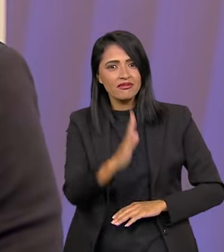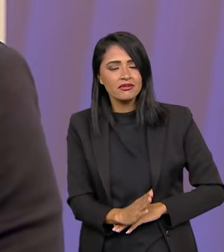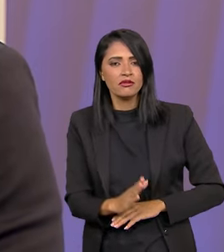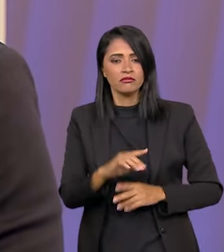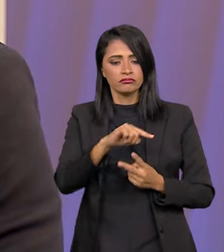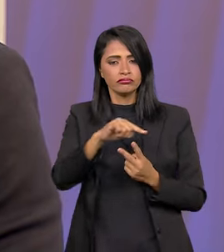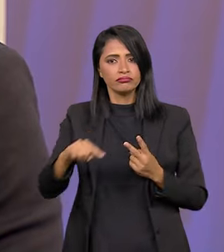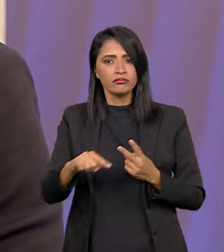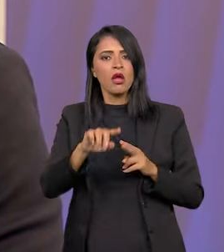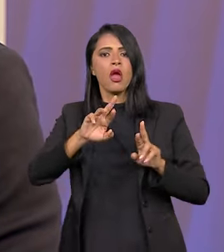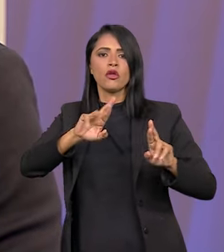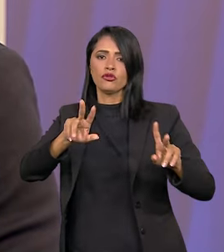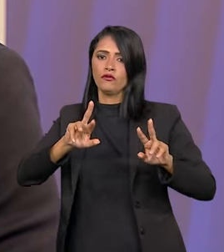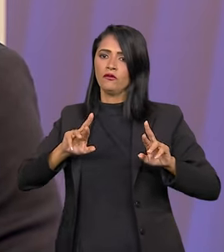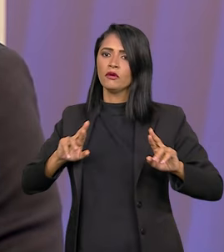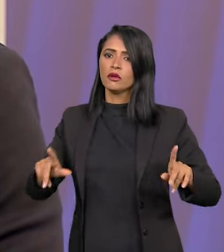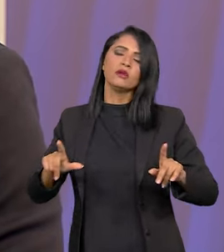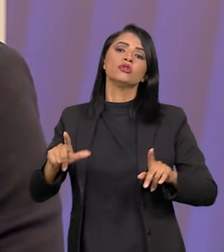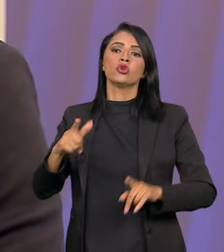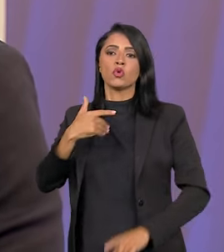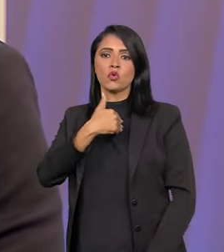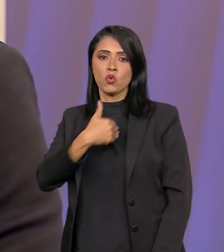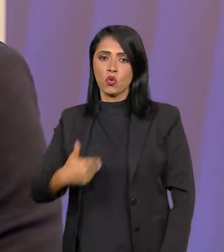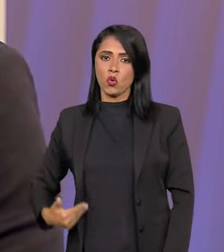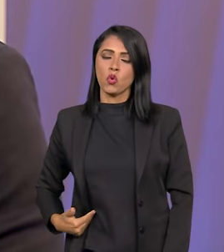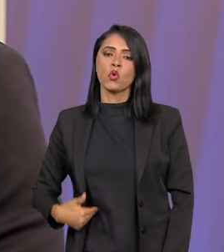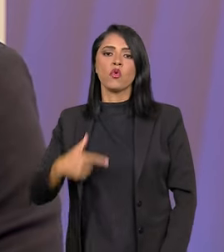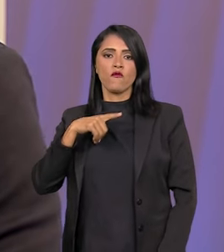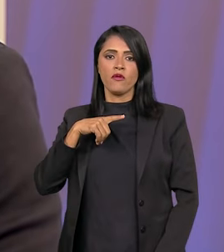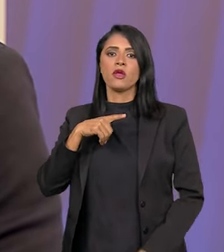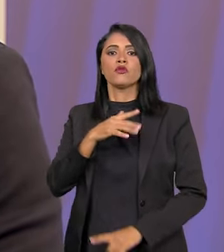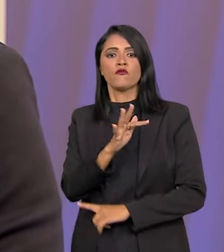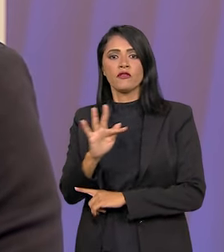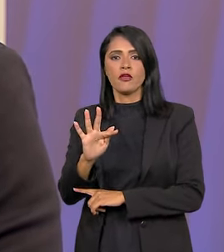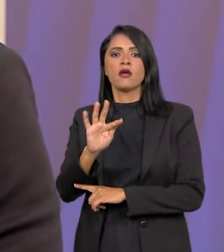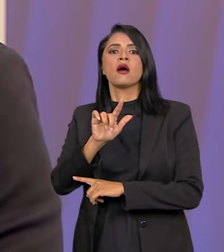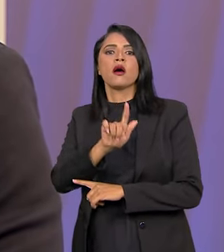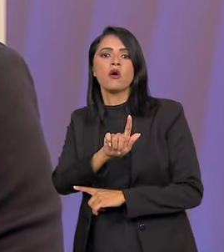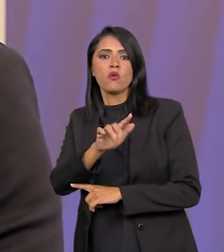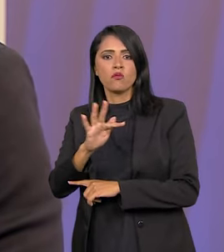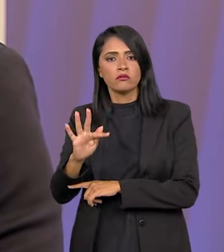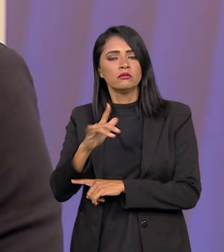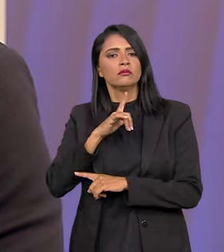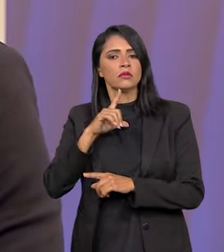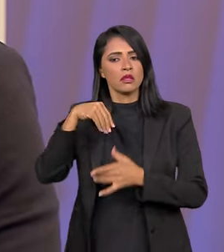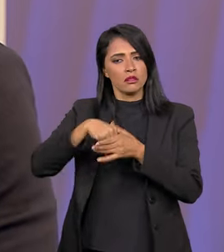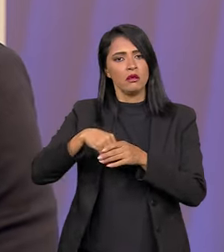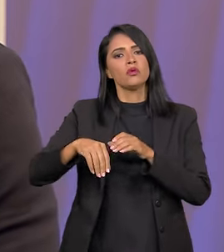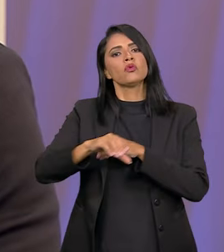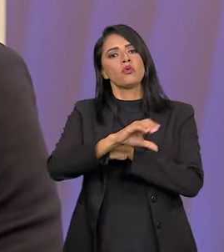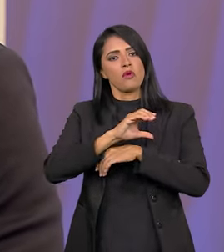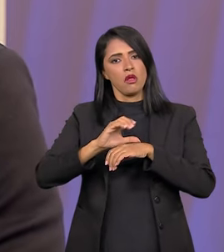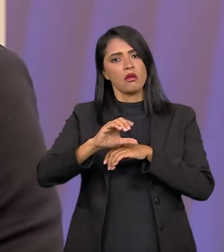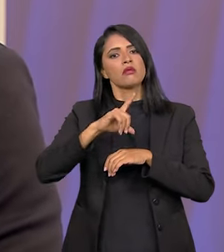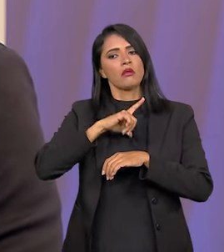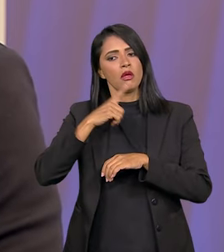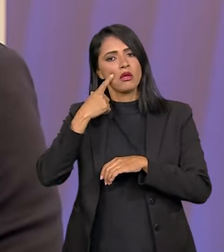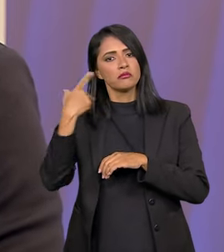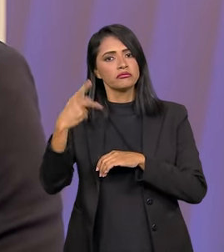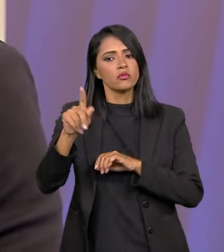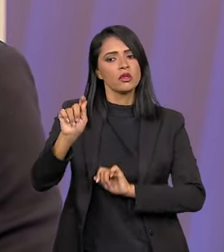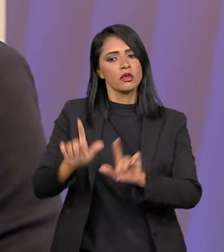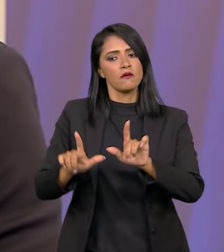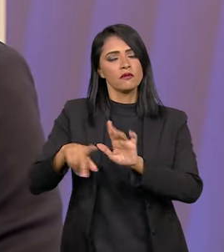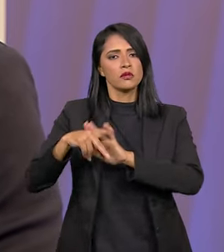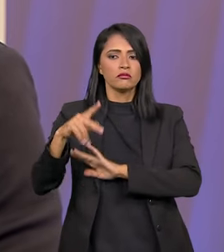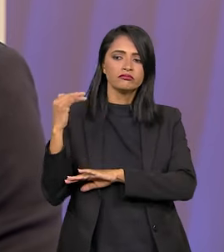Porque são papéis distintos, né? O governo, o governo federal tem a legitimidade prevista na Constituição